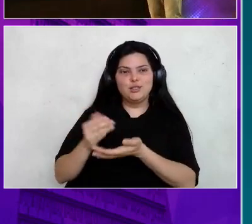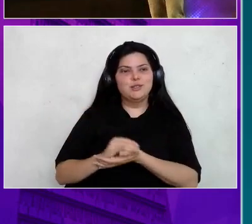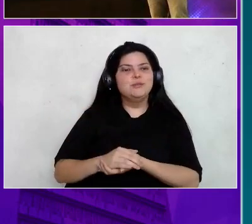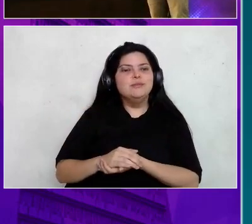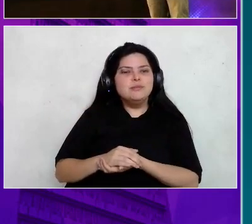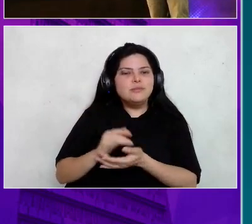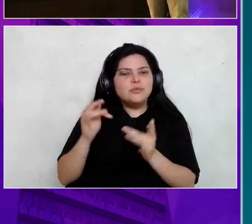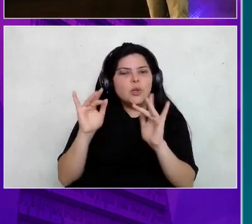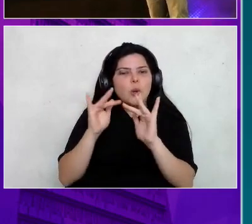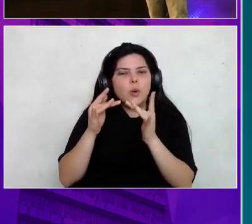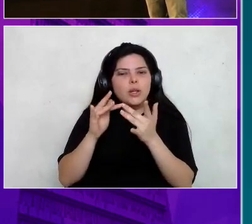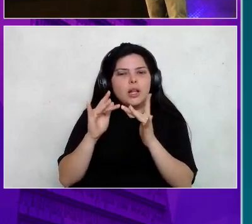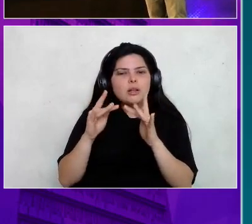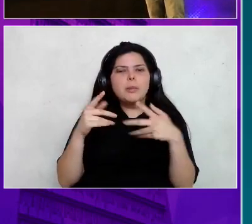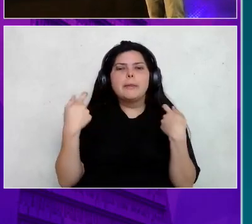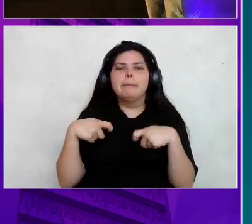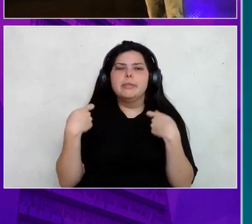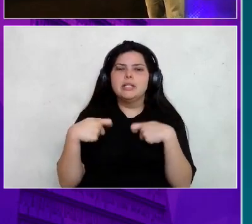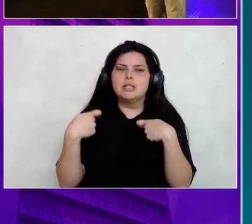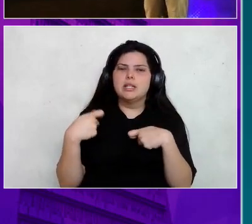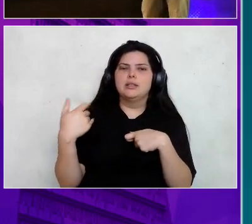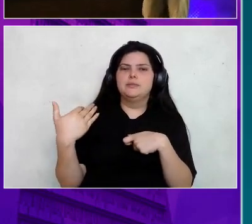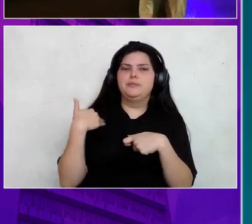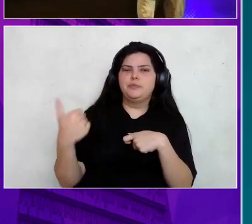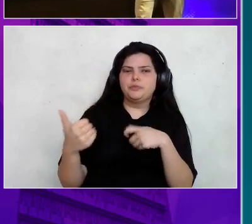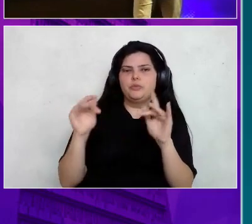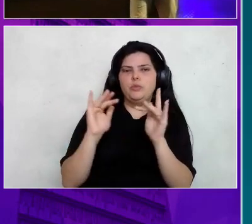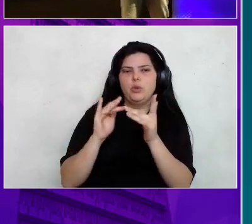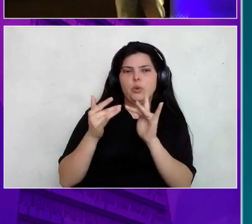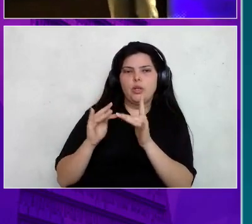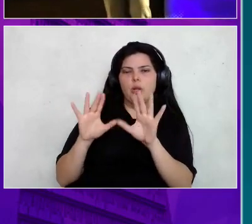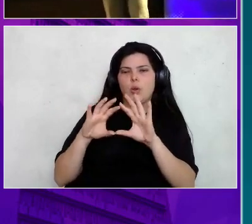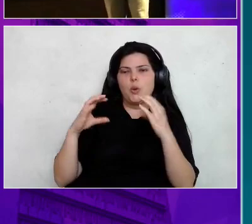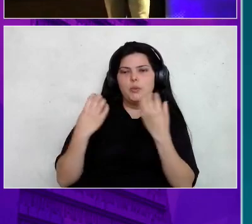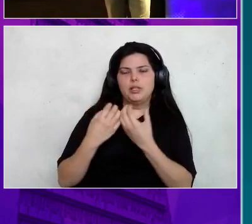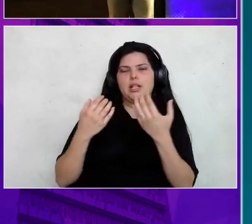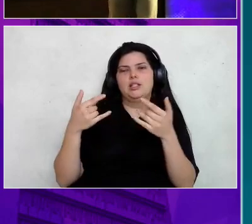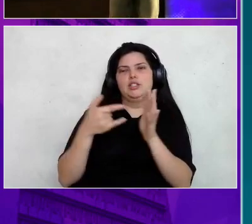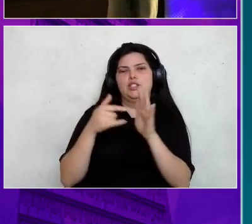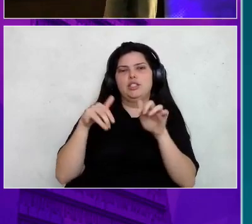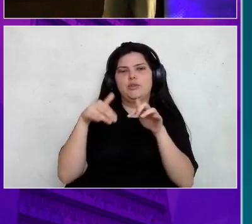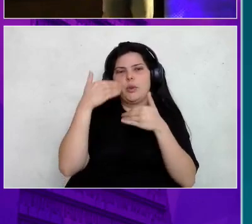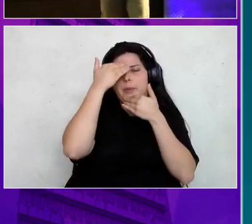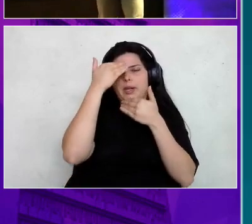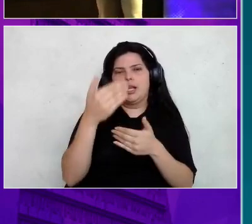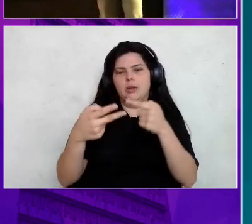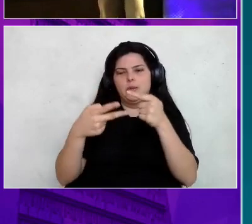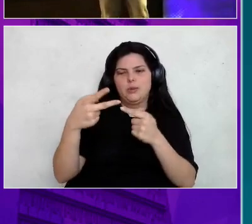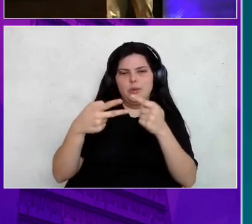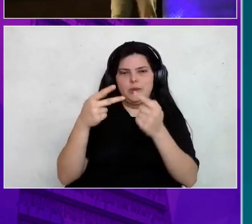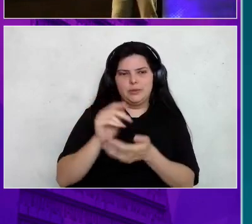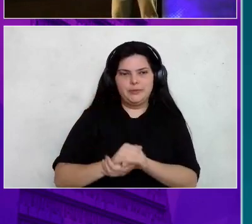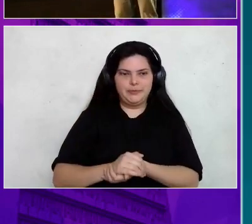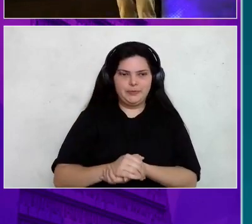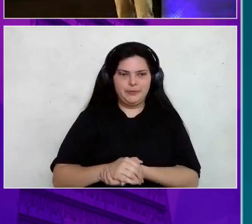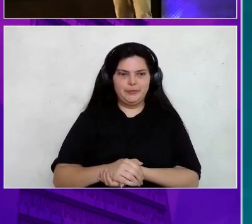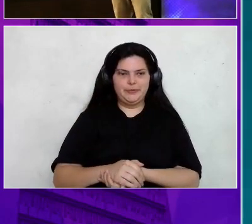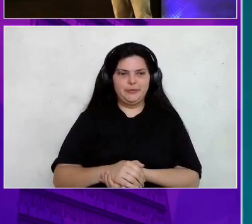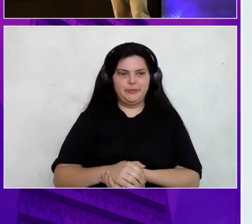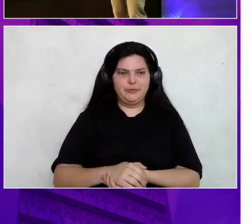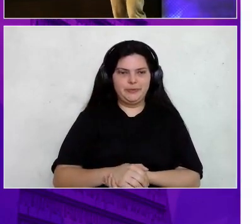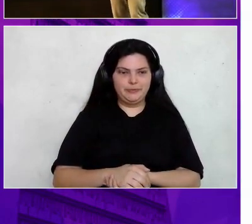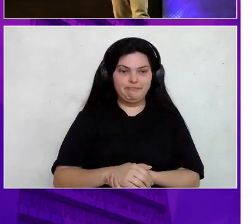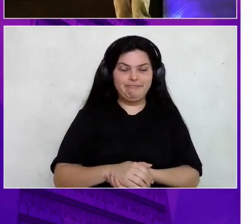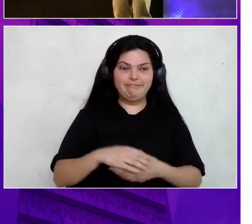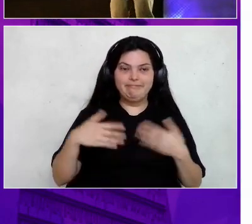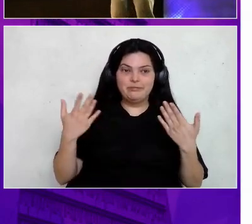que vocês precisarem, né? Eles são os nossos contatos aí para toda a comunidade de desenvolvedores, tá? Obrigado, El, obrigado, Fabi. Muito legal. Então, vamos lá. Vamos voltar ao